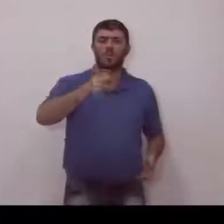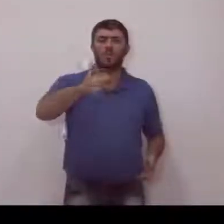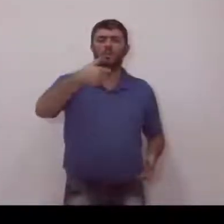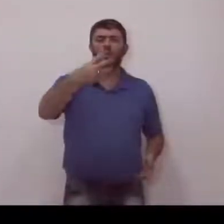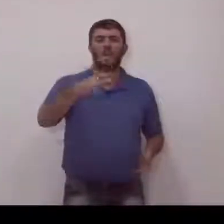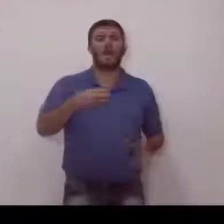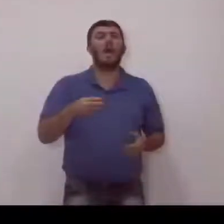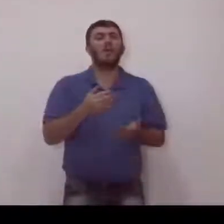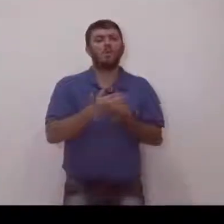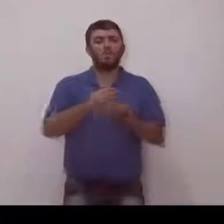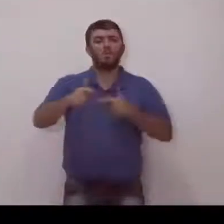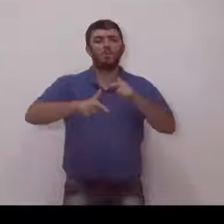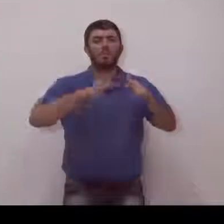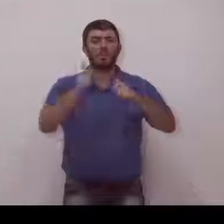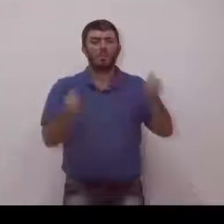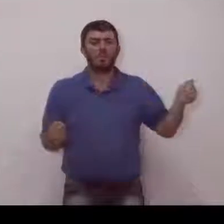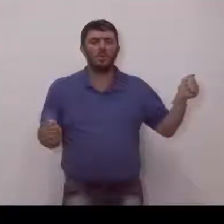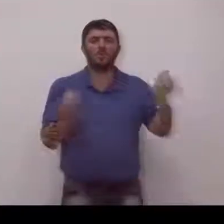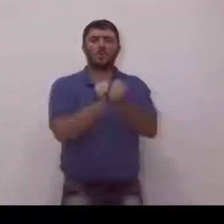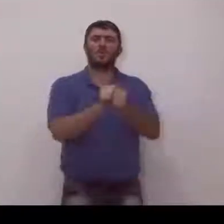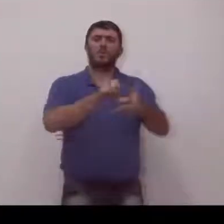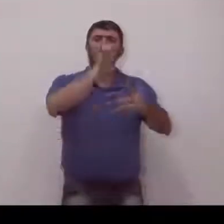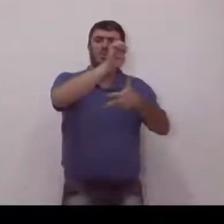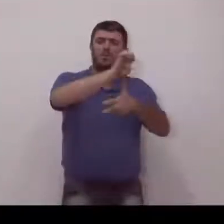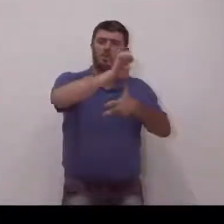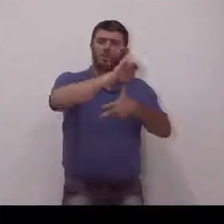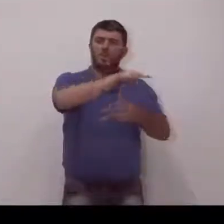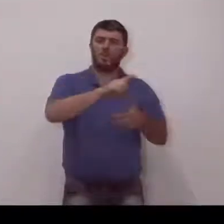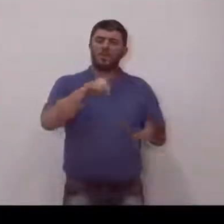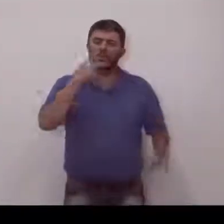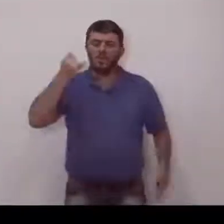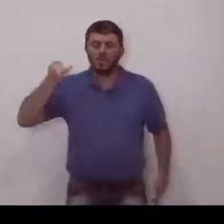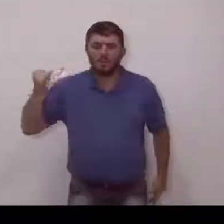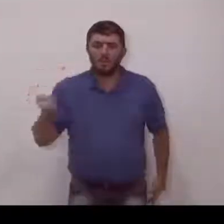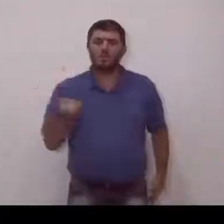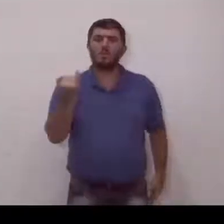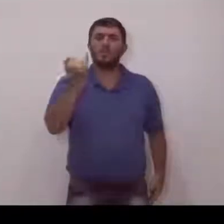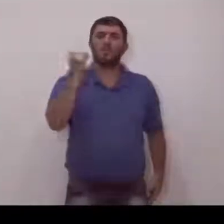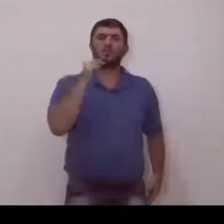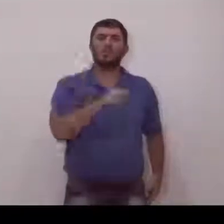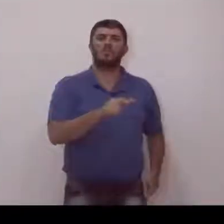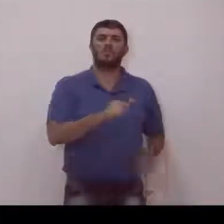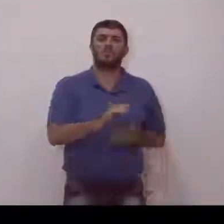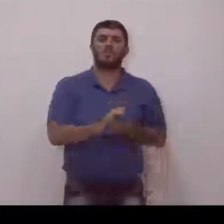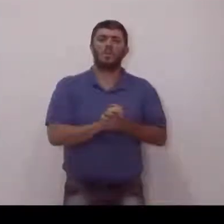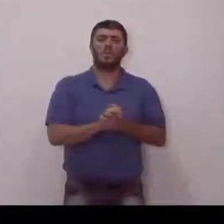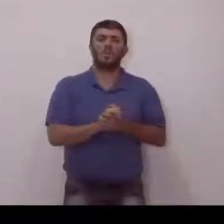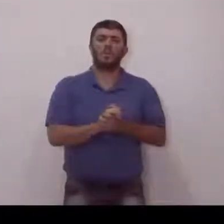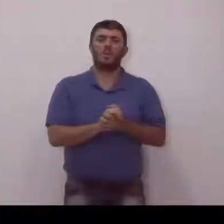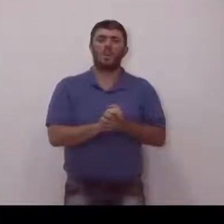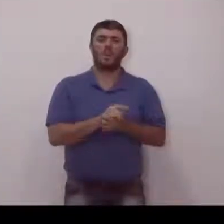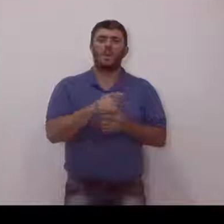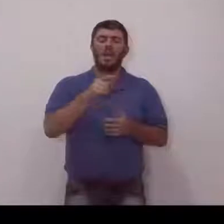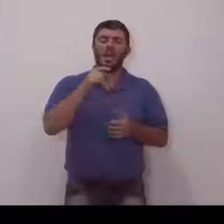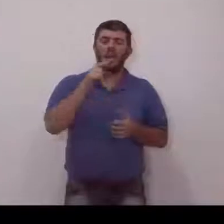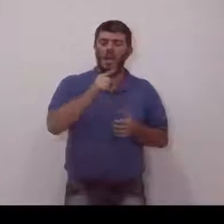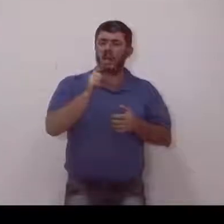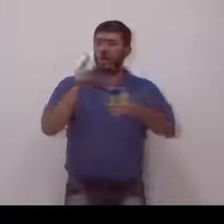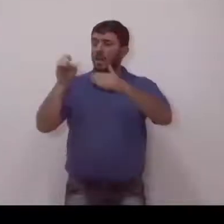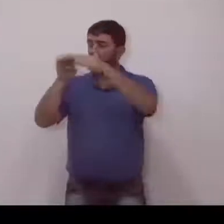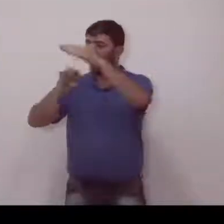junto ao Executivo, mostrando a importância dali. O Distrito Industrial gera emprego, gera renda, as pessoas